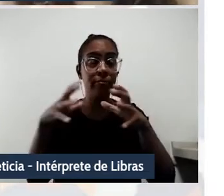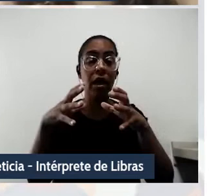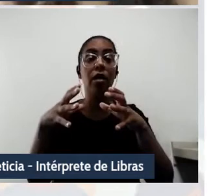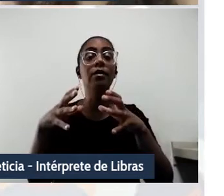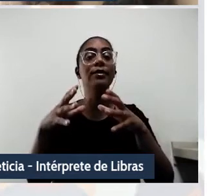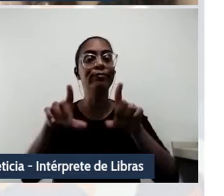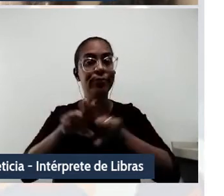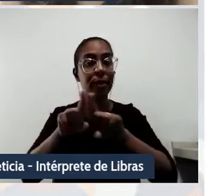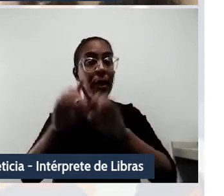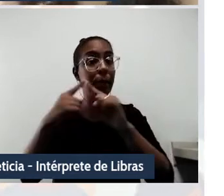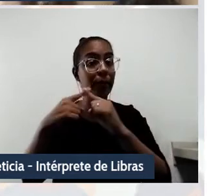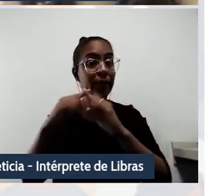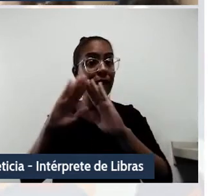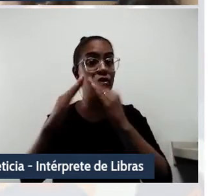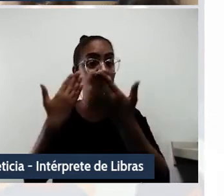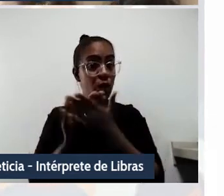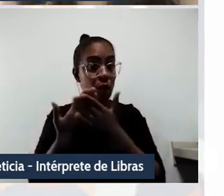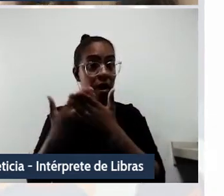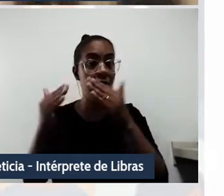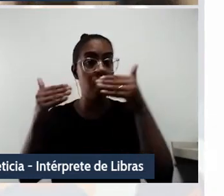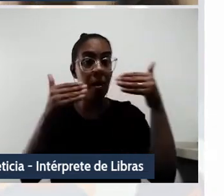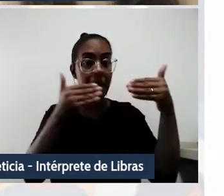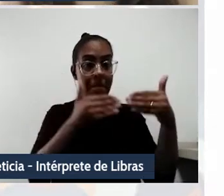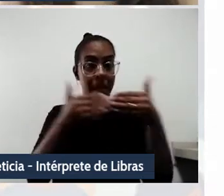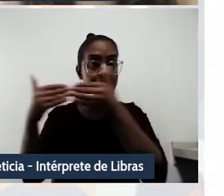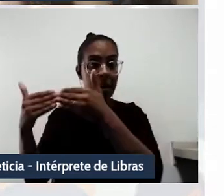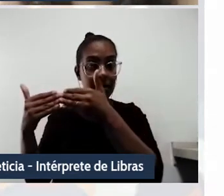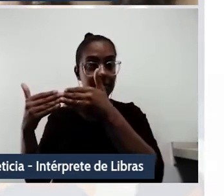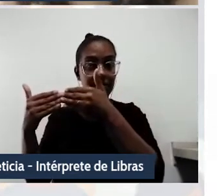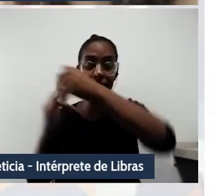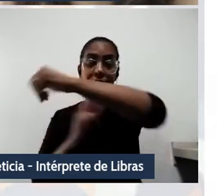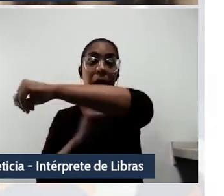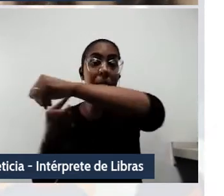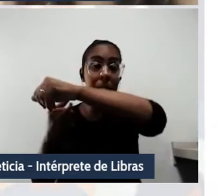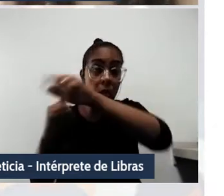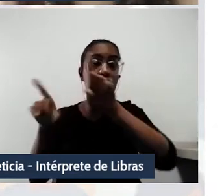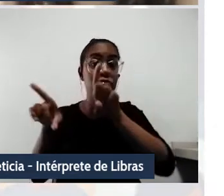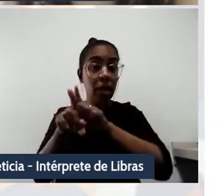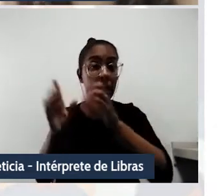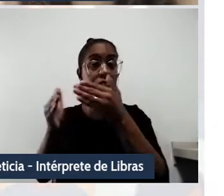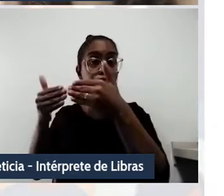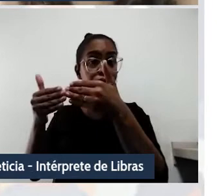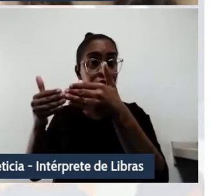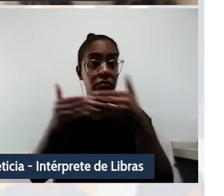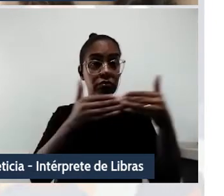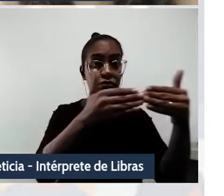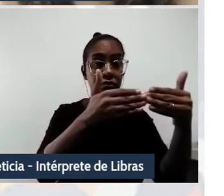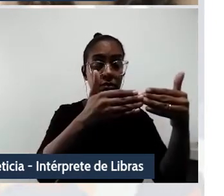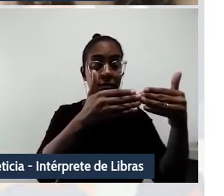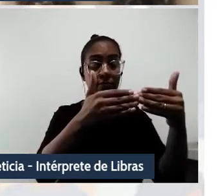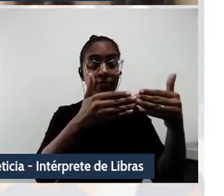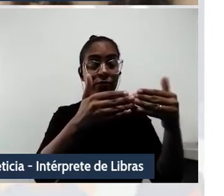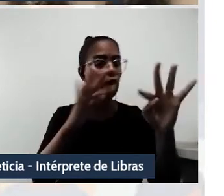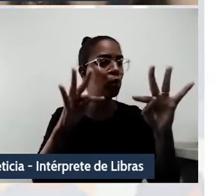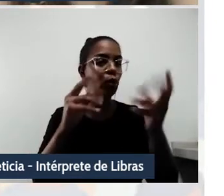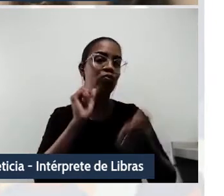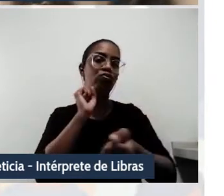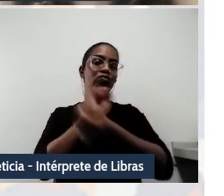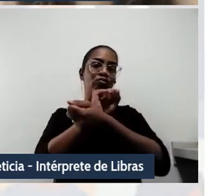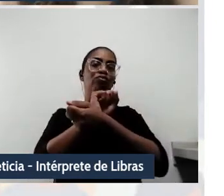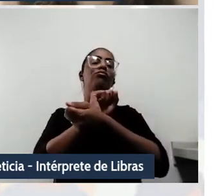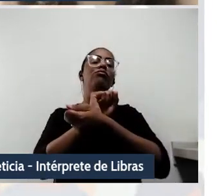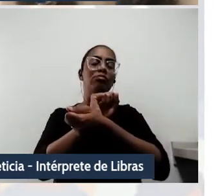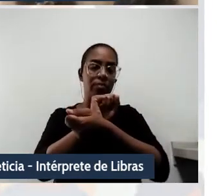fechadas assim como a fronteira. A ponte fechou. Todos paramos de uma certa forma. O